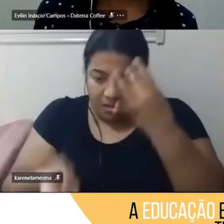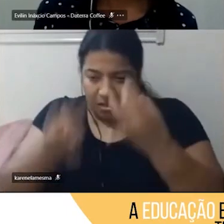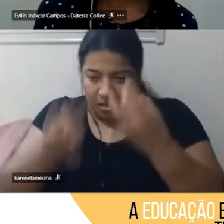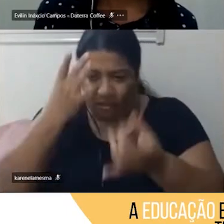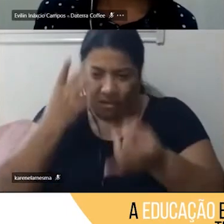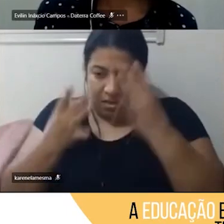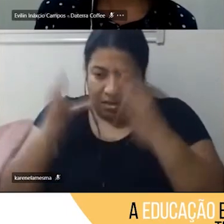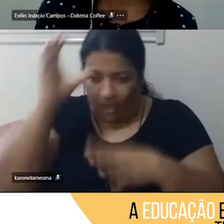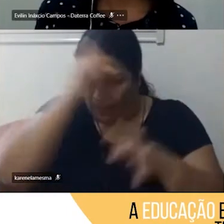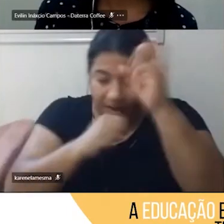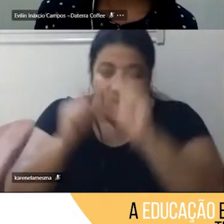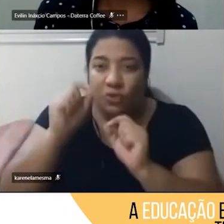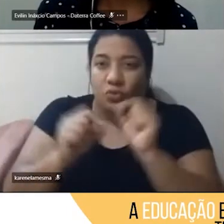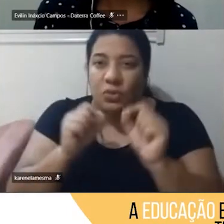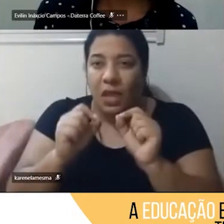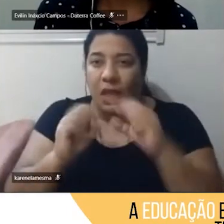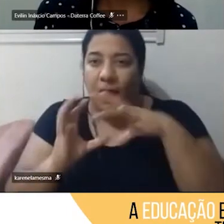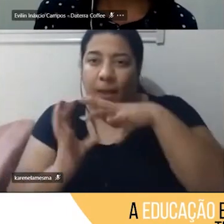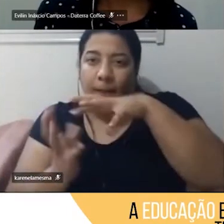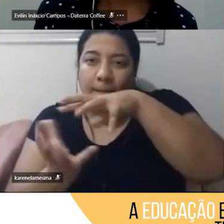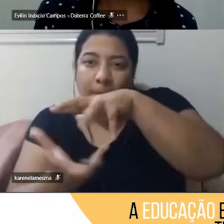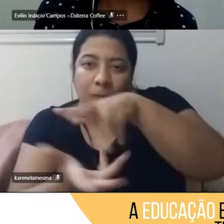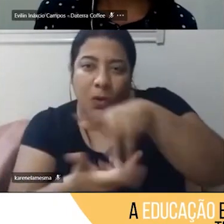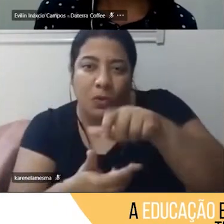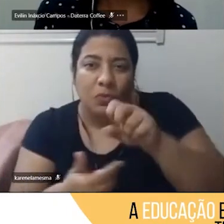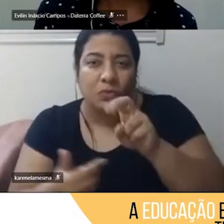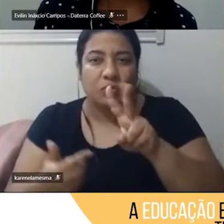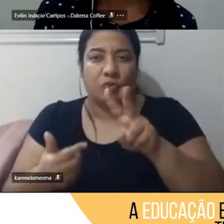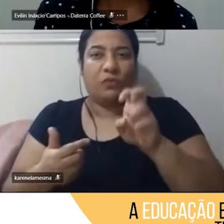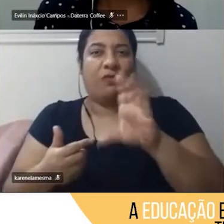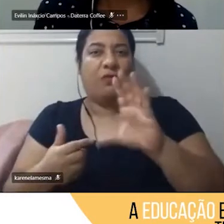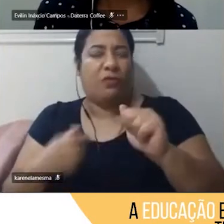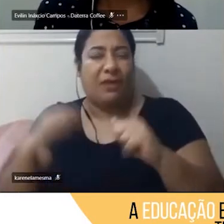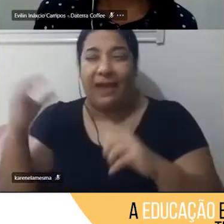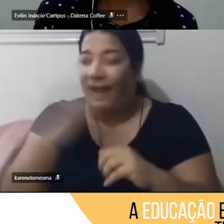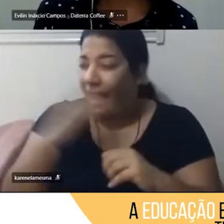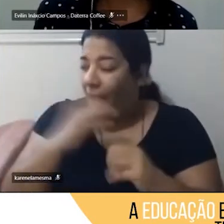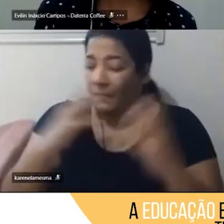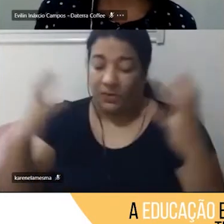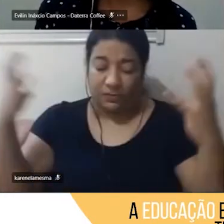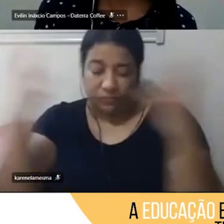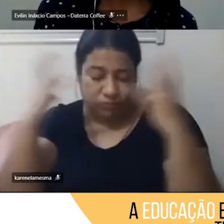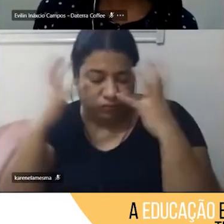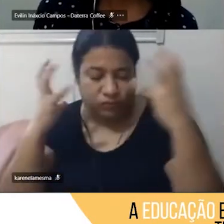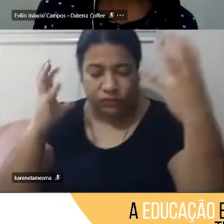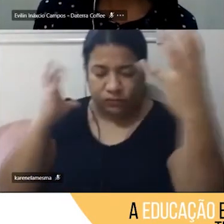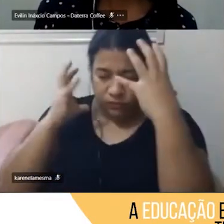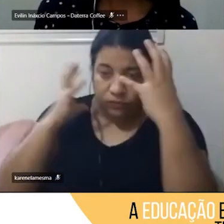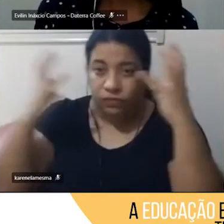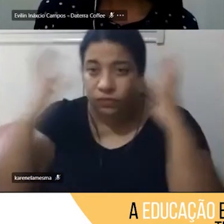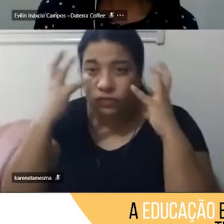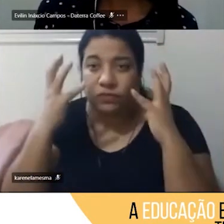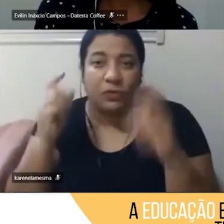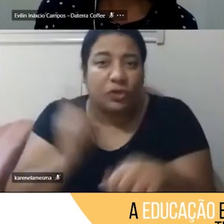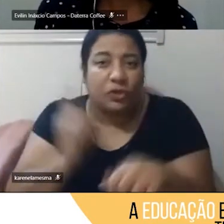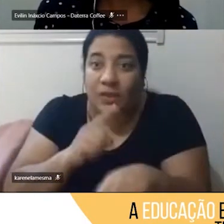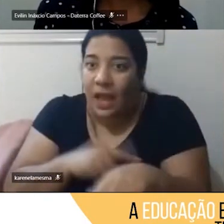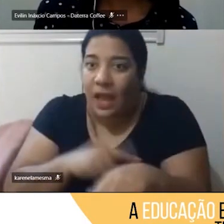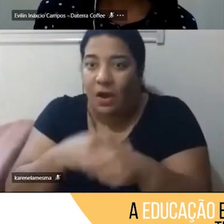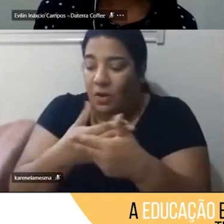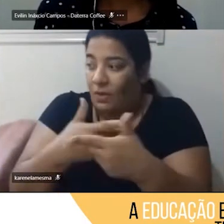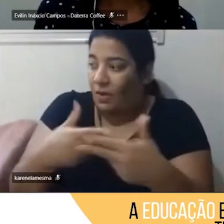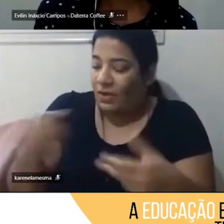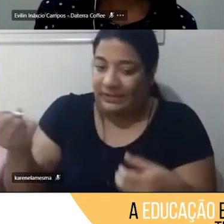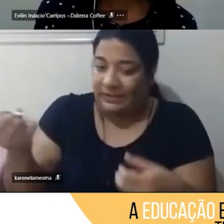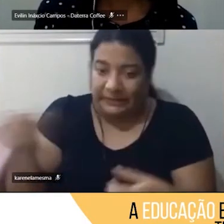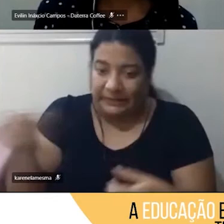com esse mundo chamado de VUCA, onde é tudo muito rápido, uma pressão enorme, né, cada hora é uma coisa diferente?